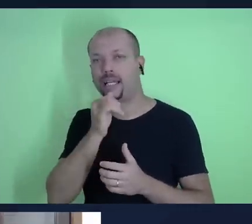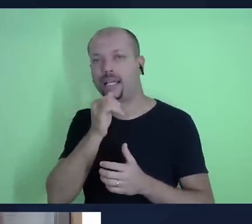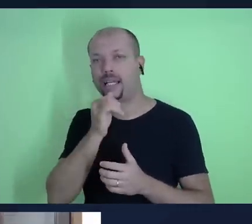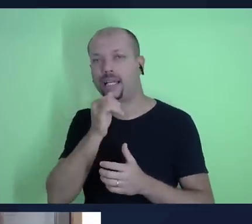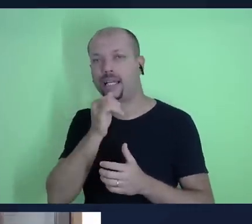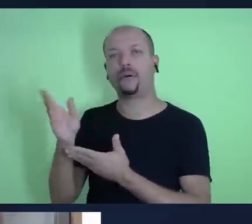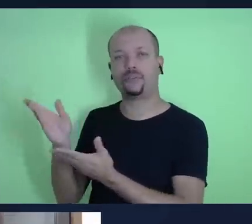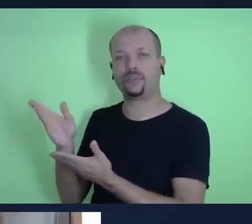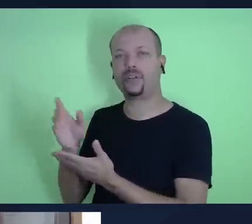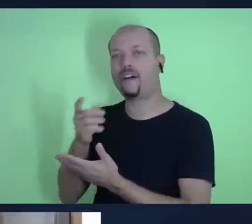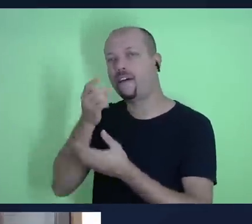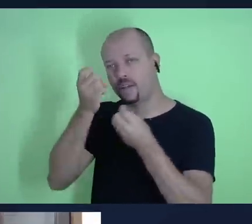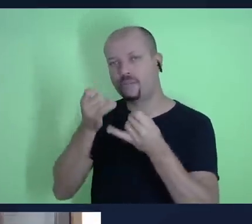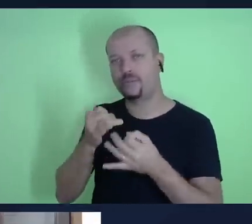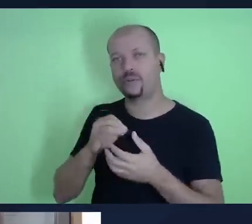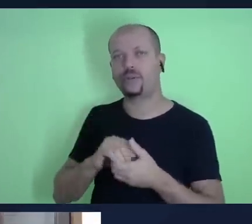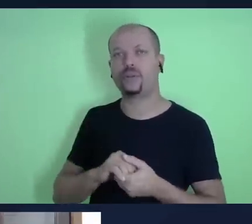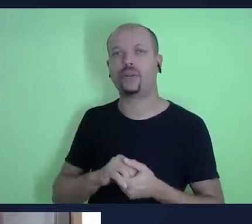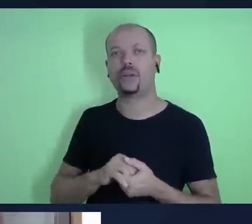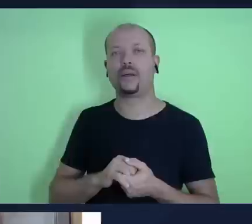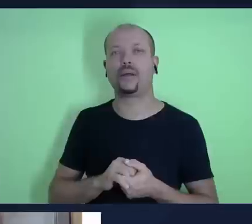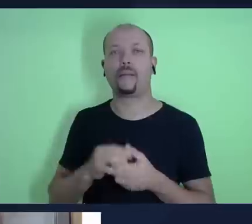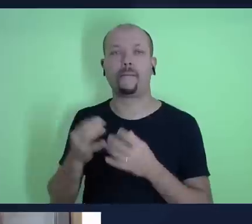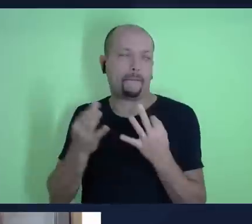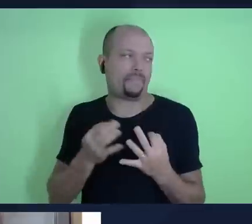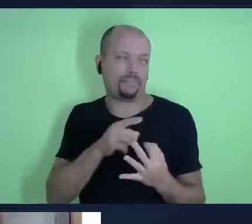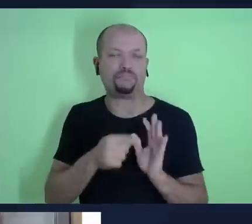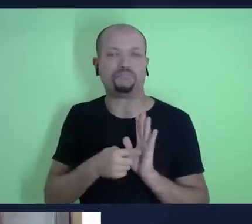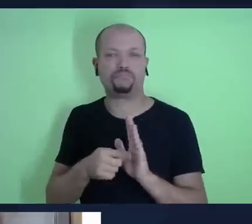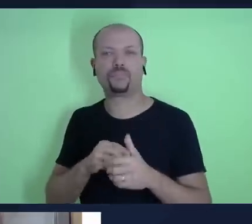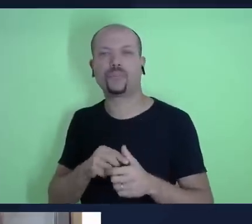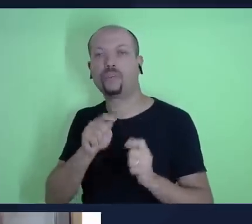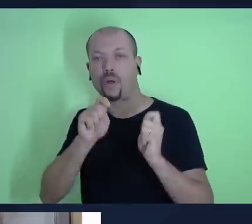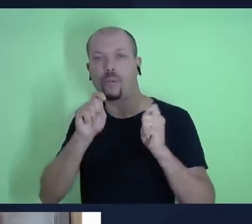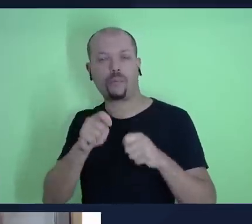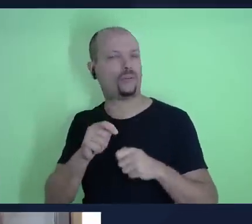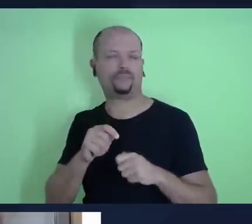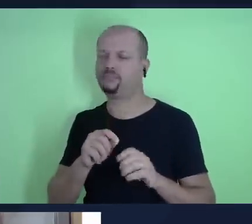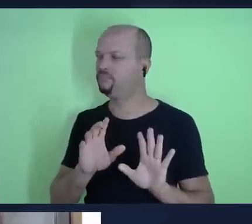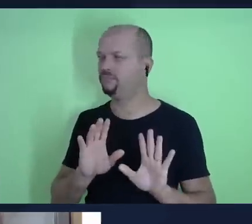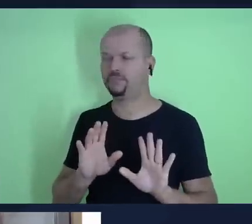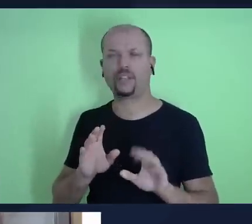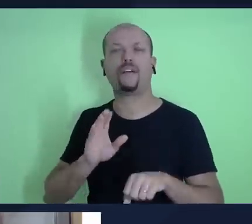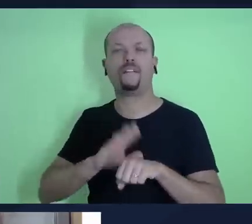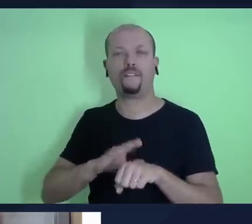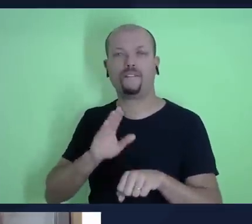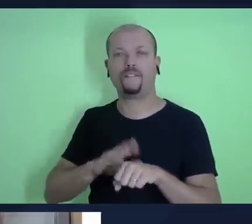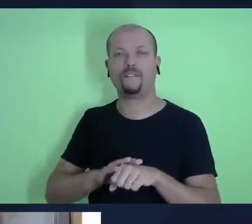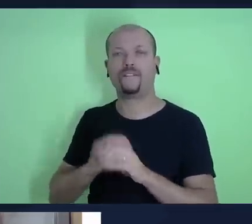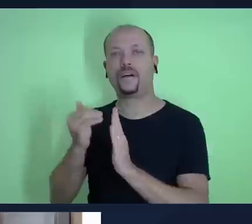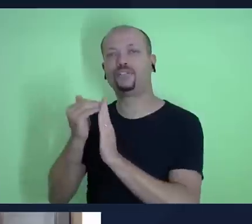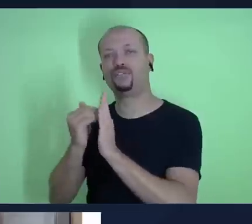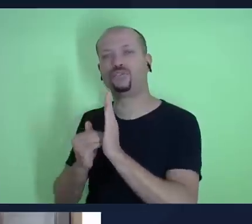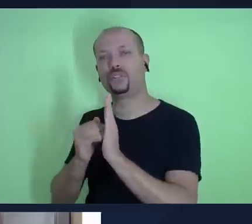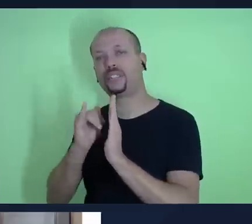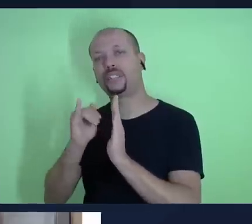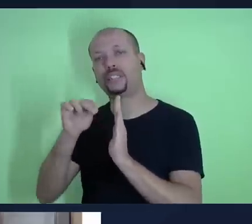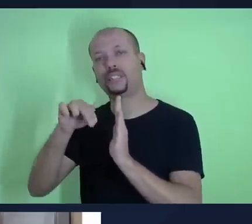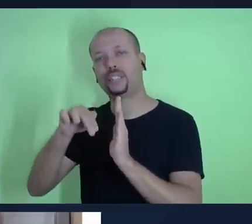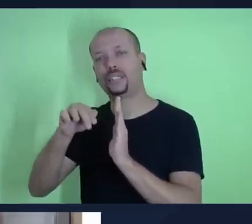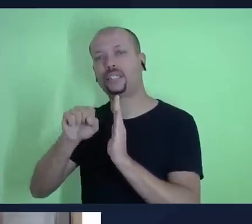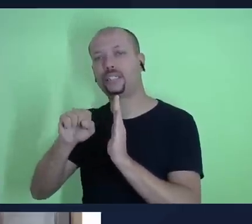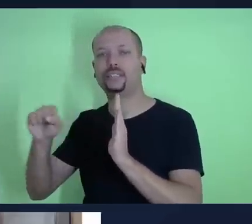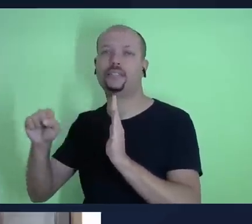colocou de maneira perfeita você pode tranquilamente fazer aí o abatimento do cálculo do INSS